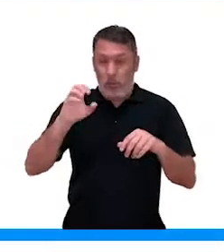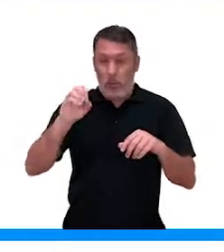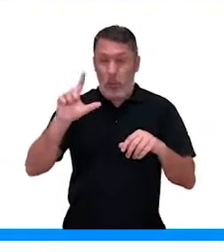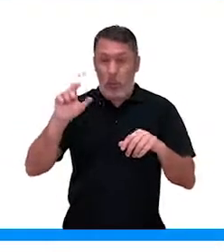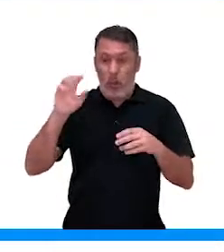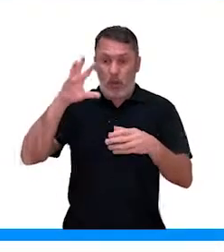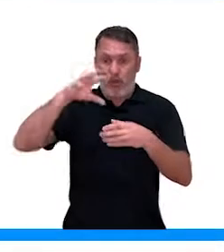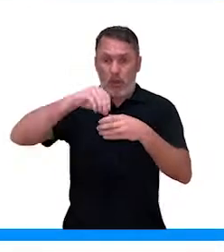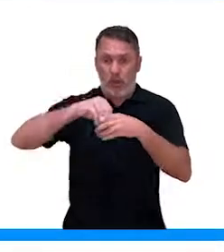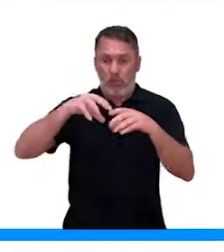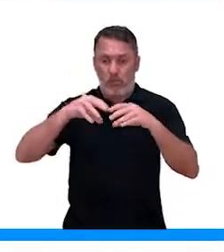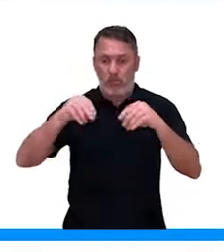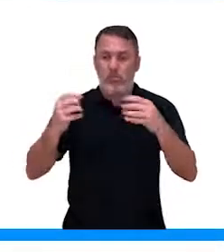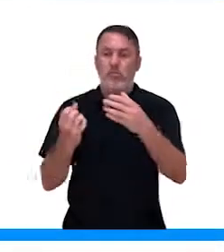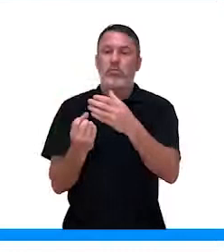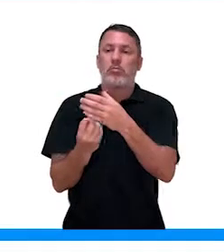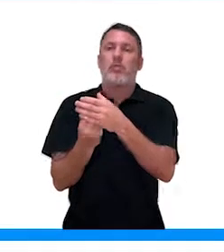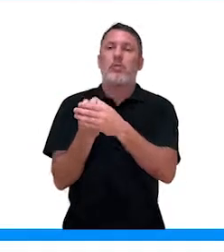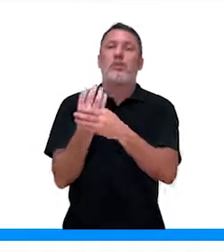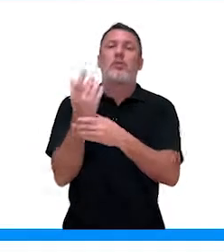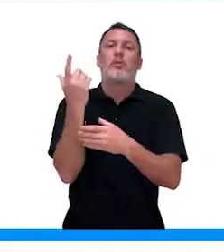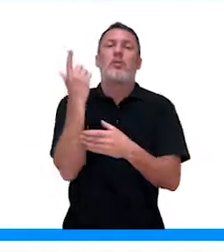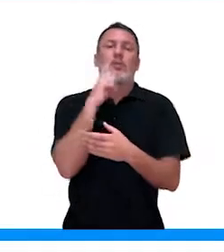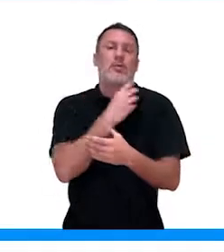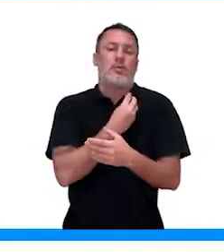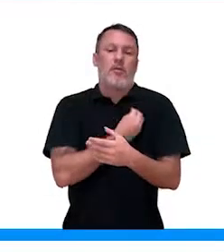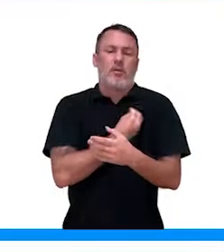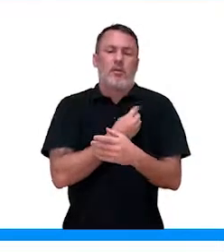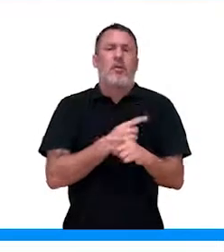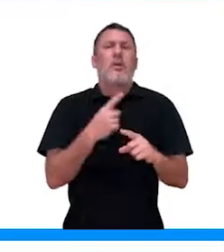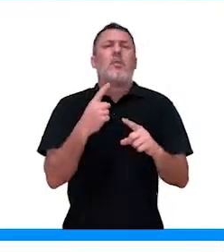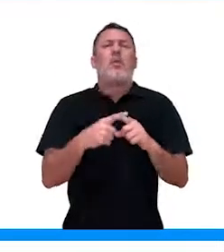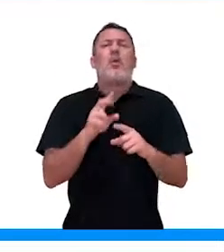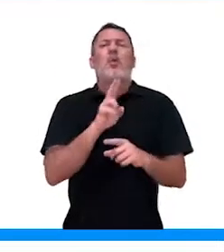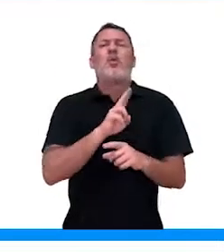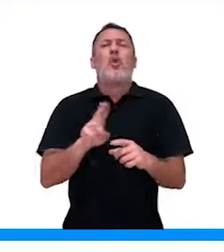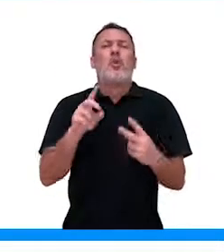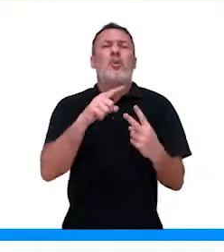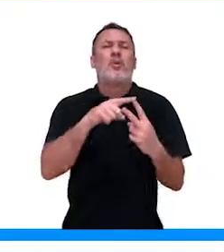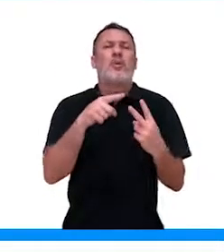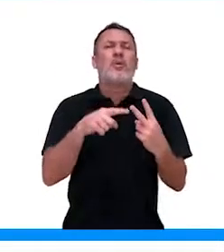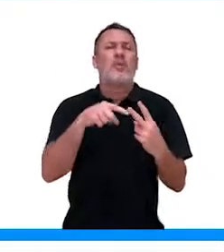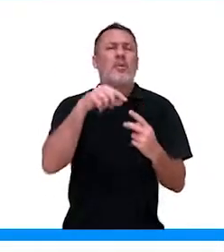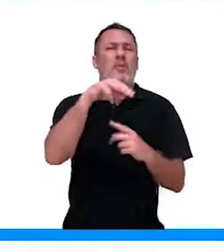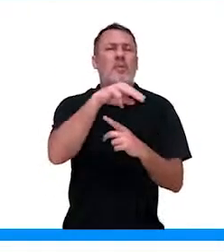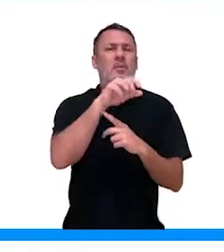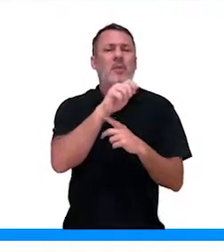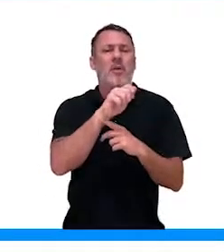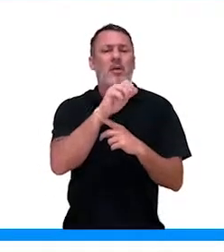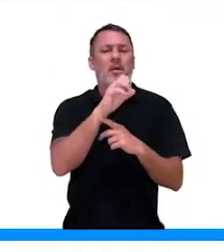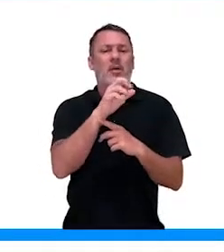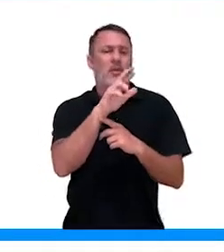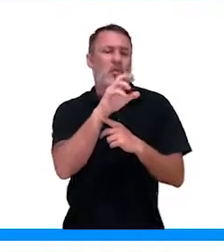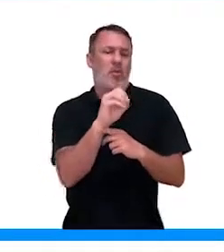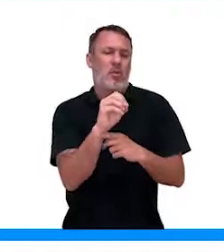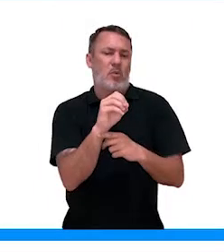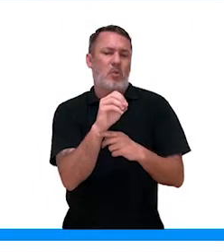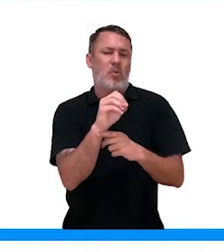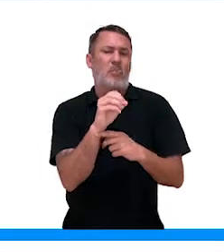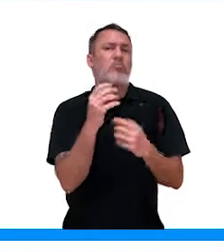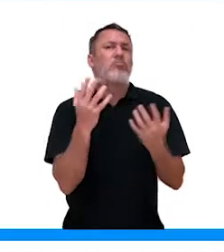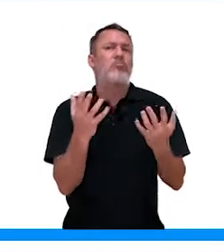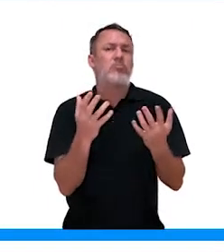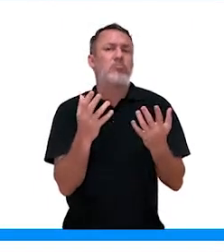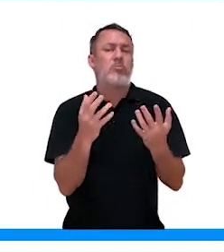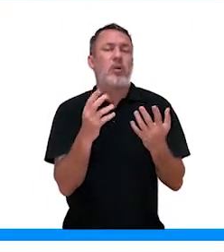manter estável o seu corpo em equilíbrio. Por que a gente dá esse nome? Macroelementos são